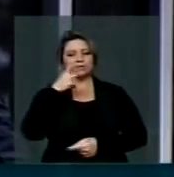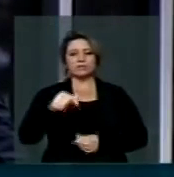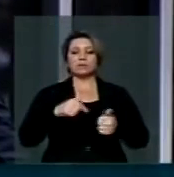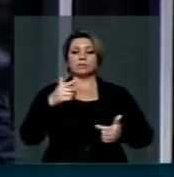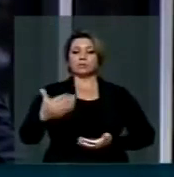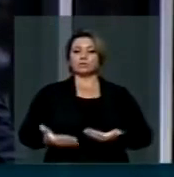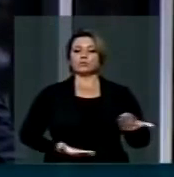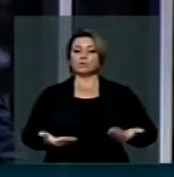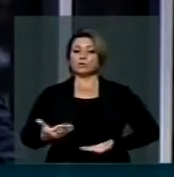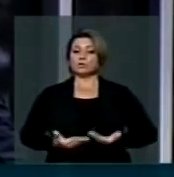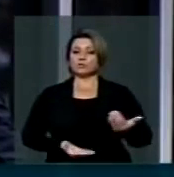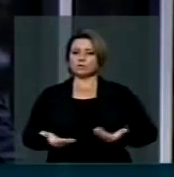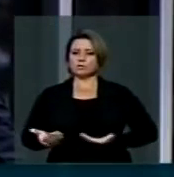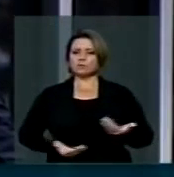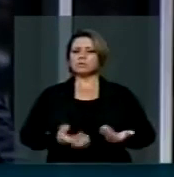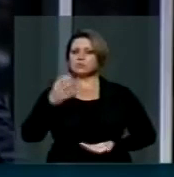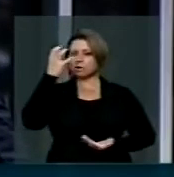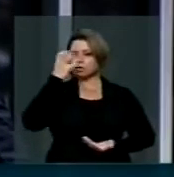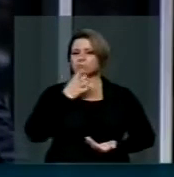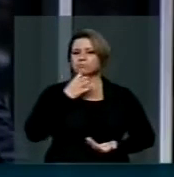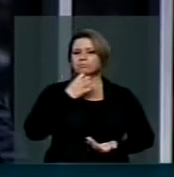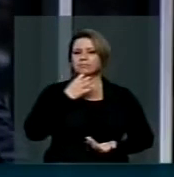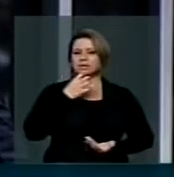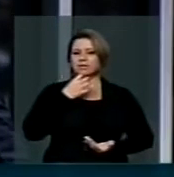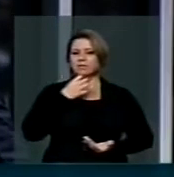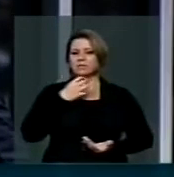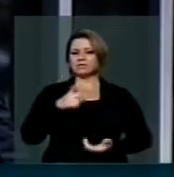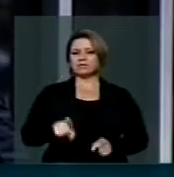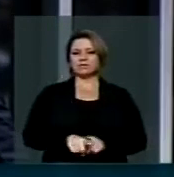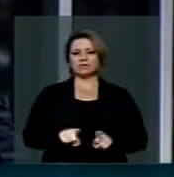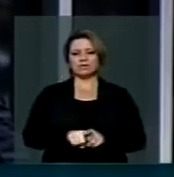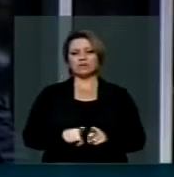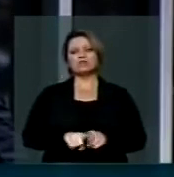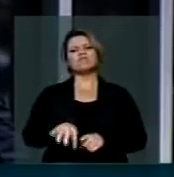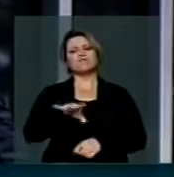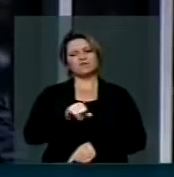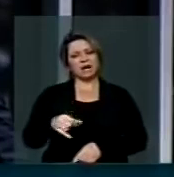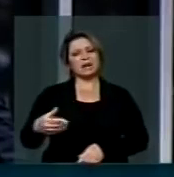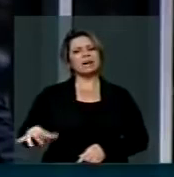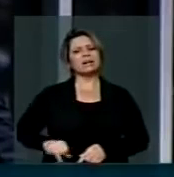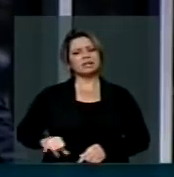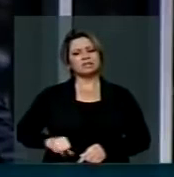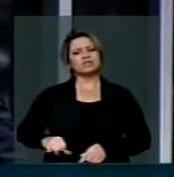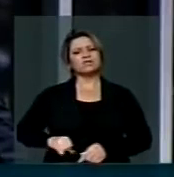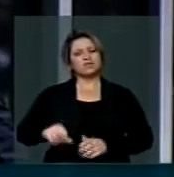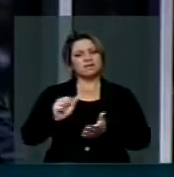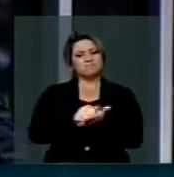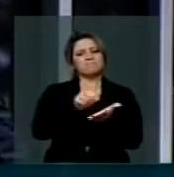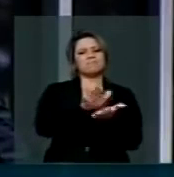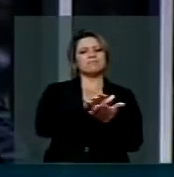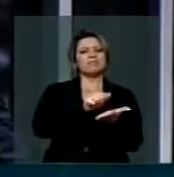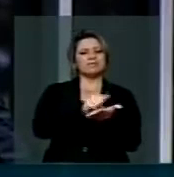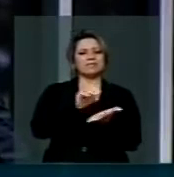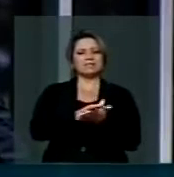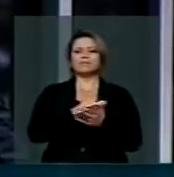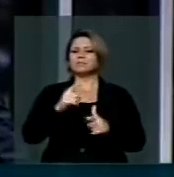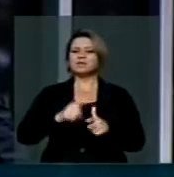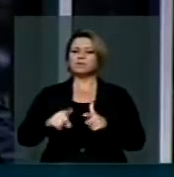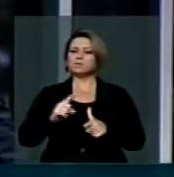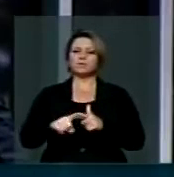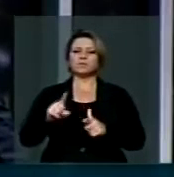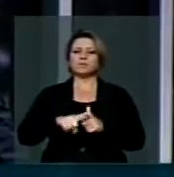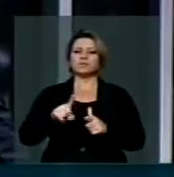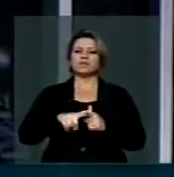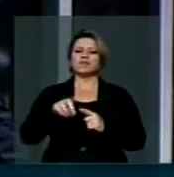trabalham seriamente, a Bíblia diz que padecerão perseguições, nós podemos ser até vituperados,